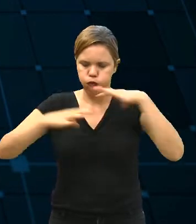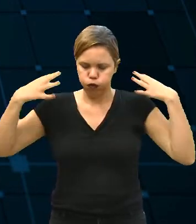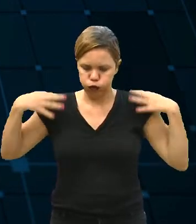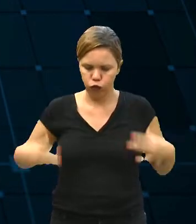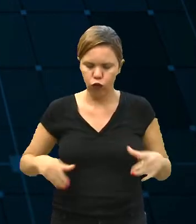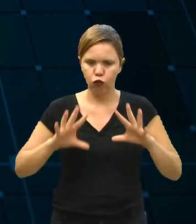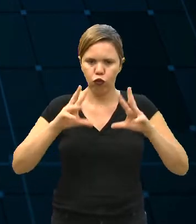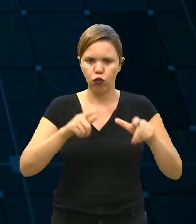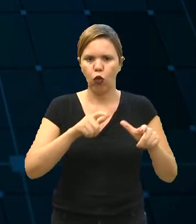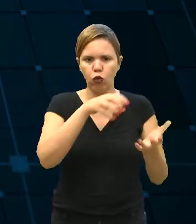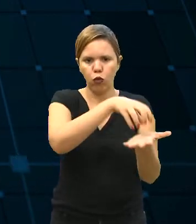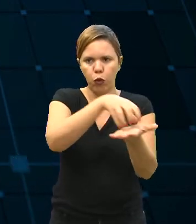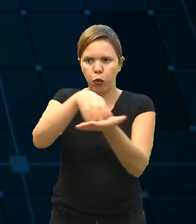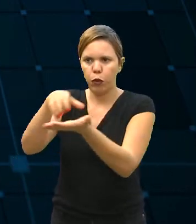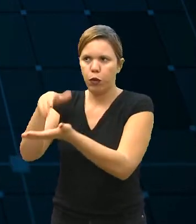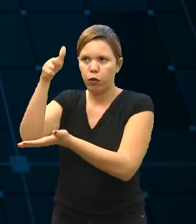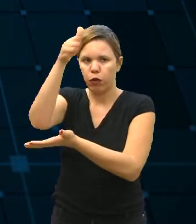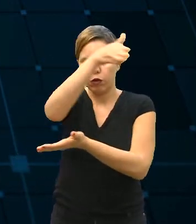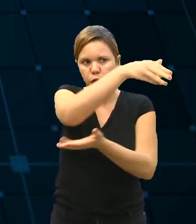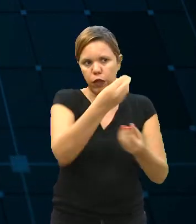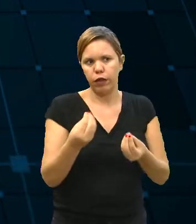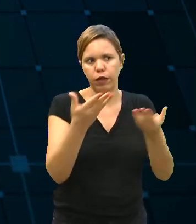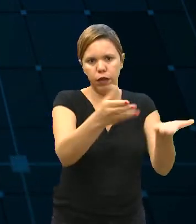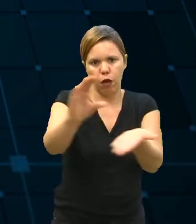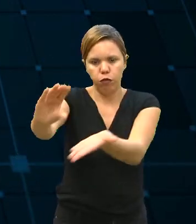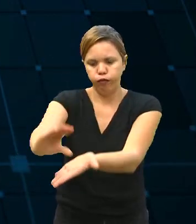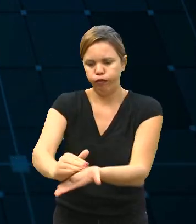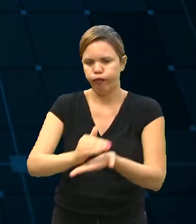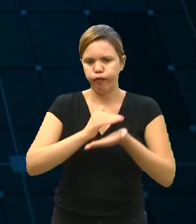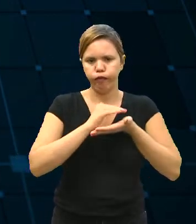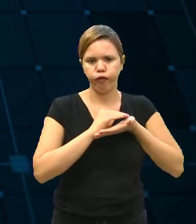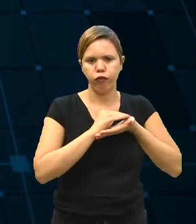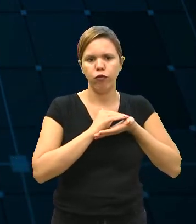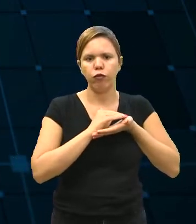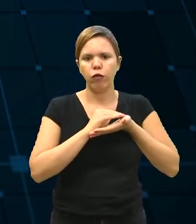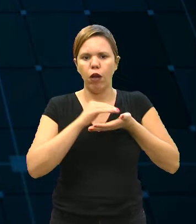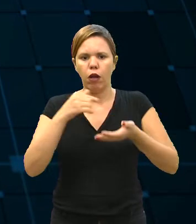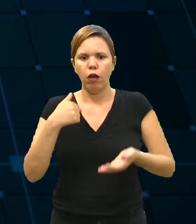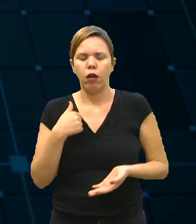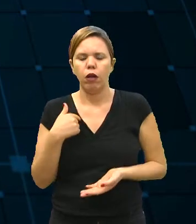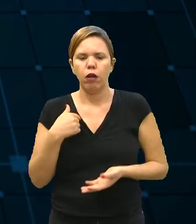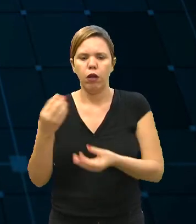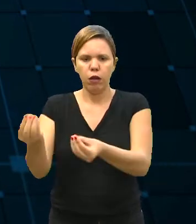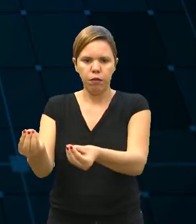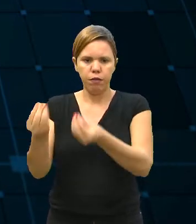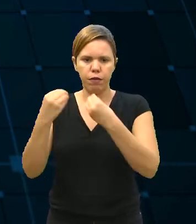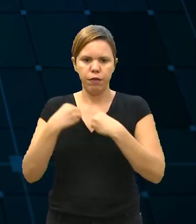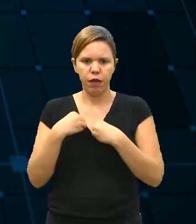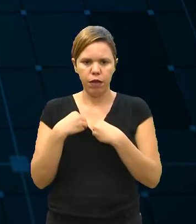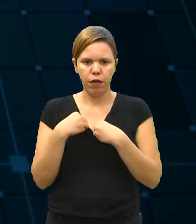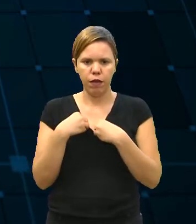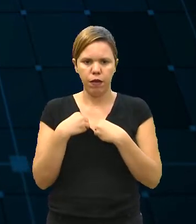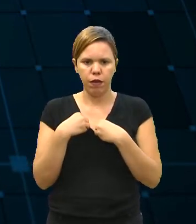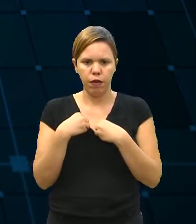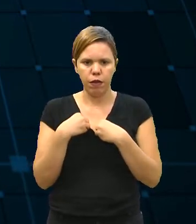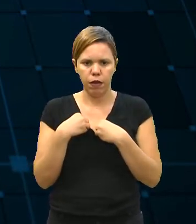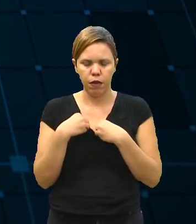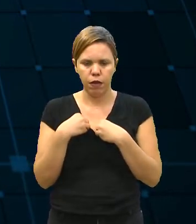Em cada estrutura que eu vou fazer entrega e retirar o material, eles me